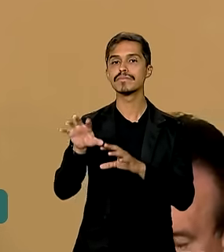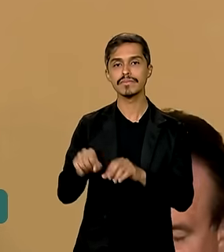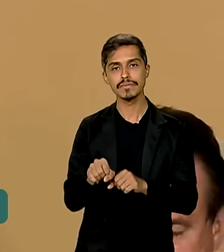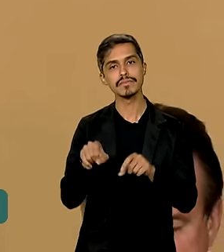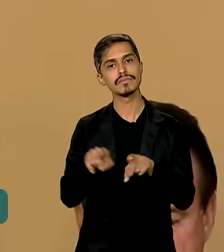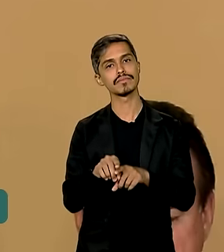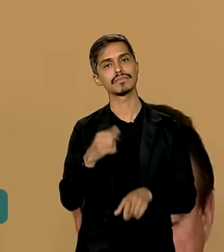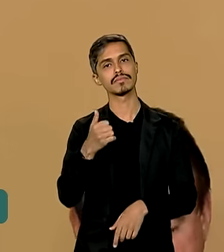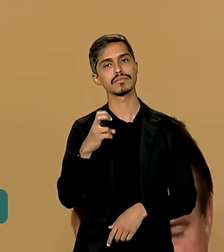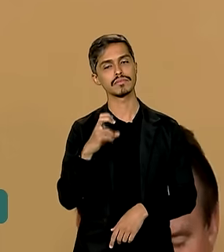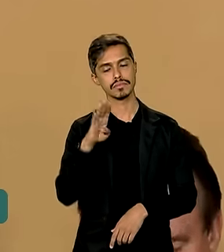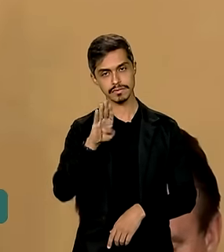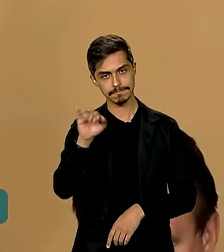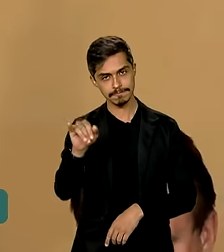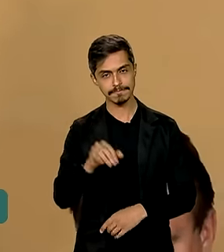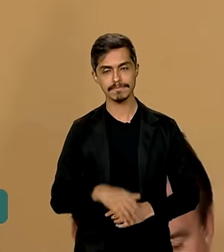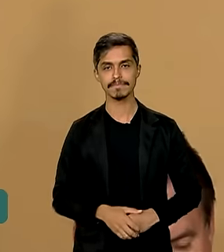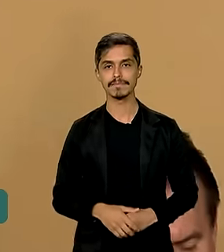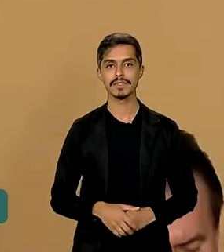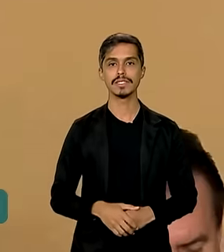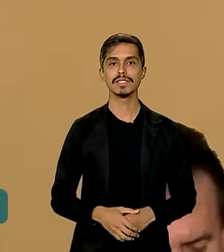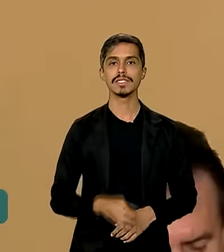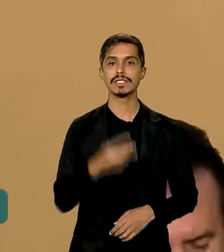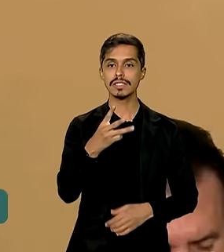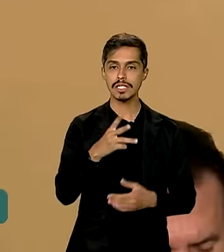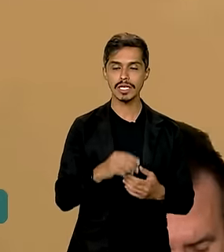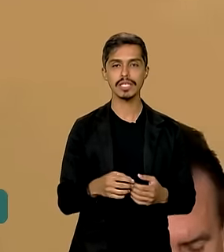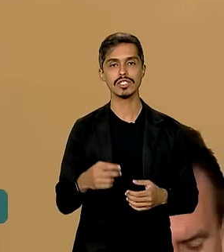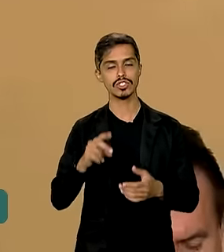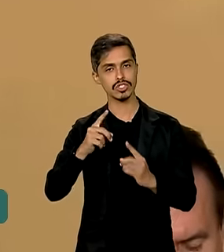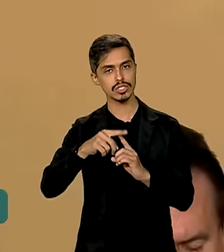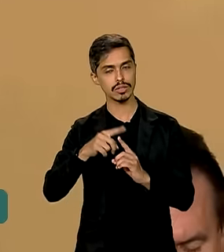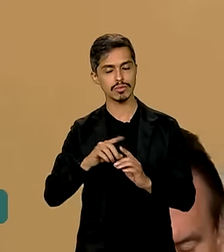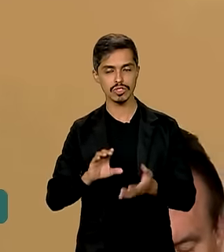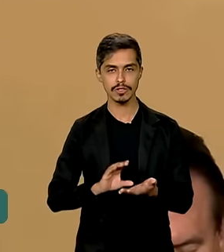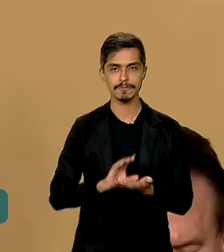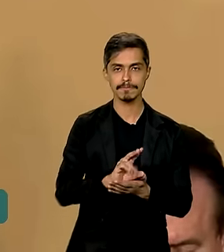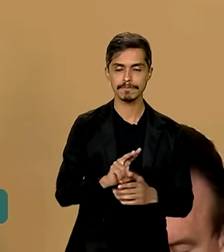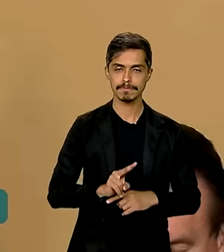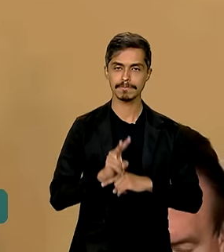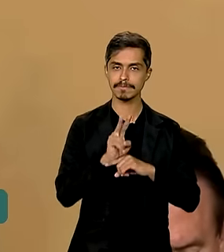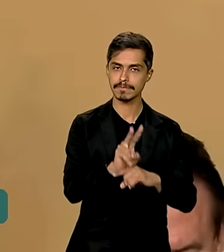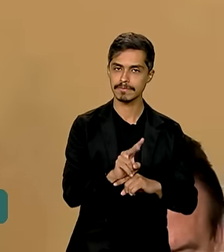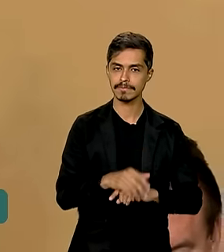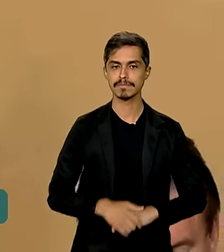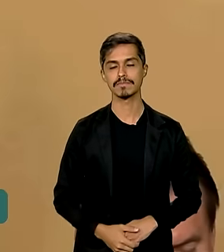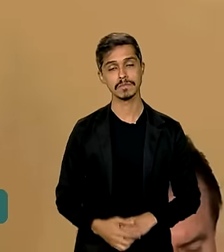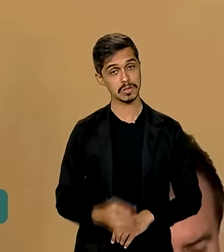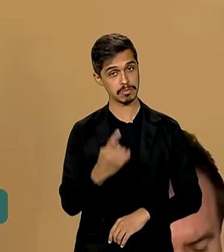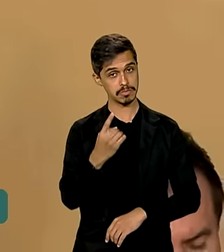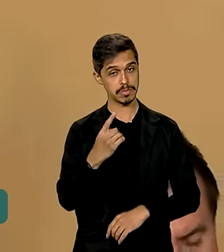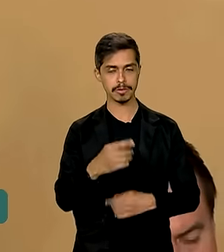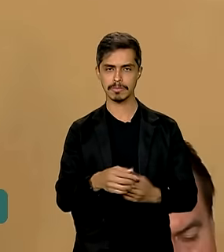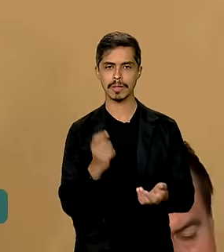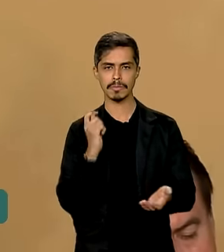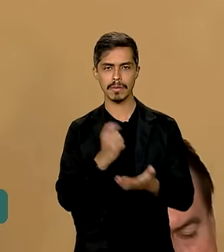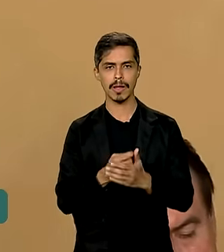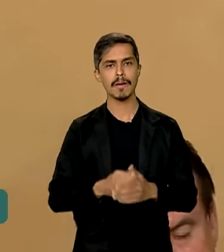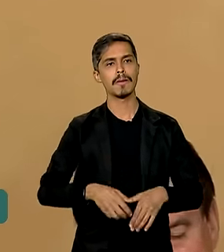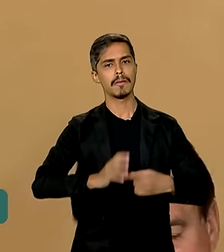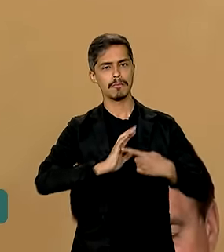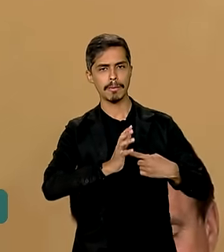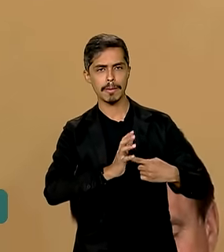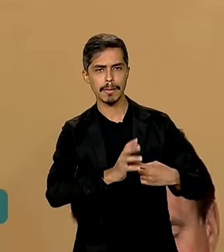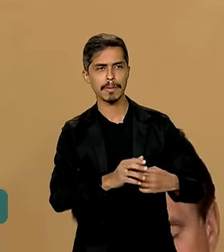bilhões, com três linhas de financiamento, uma delas para a compra de equipamentos